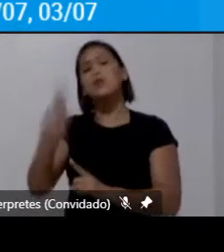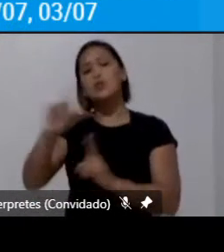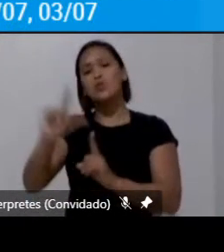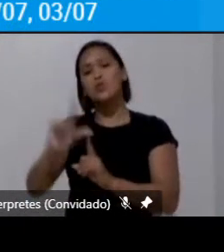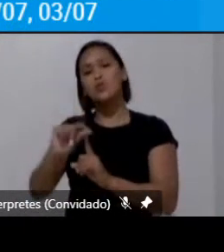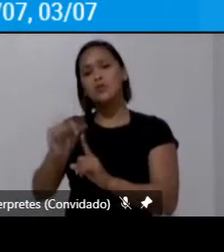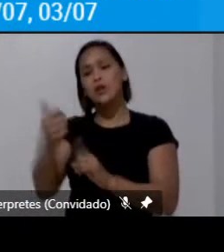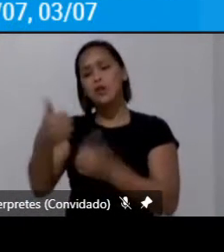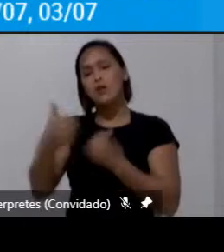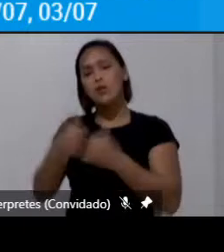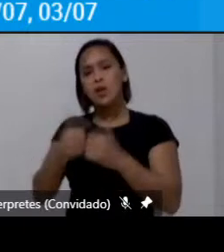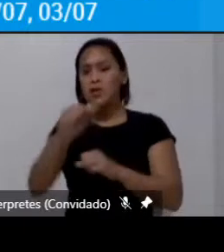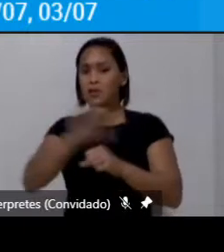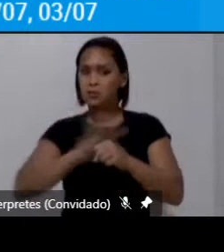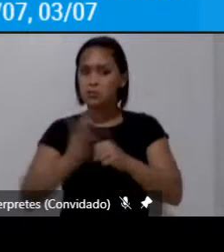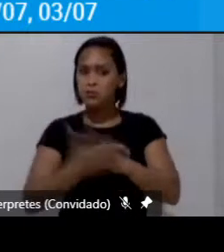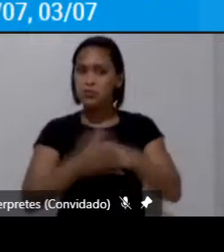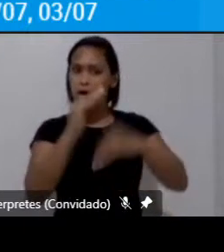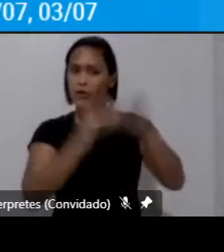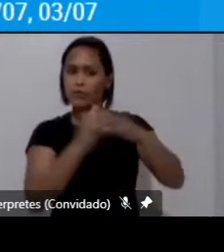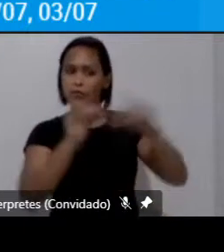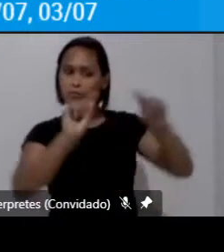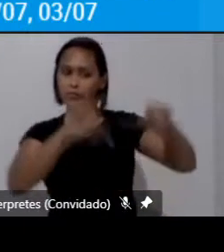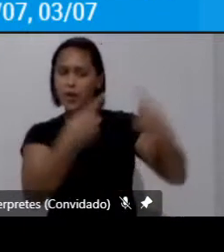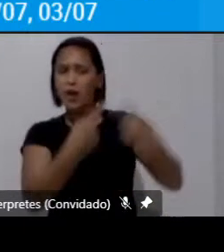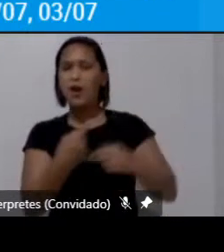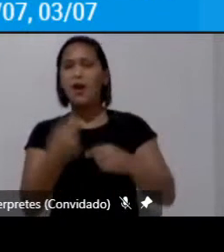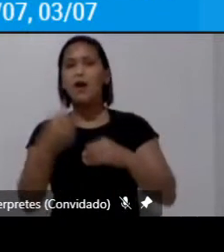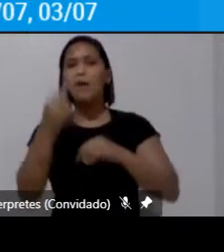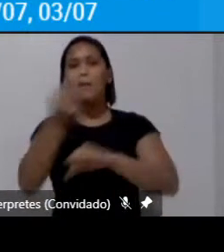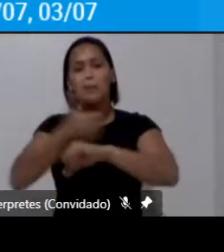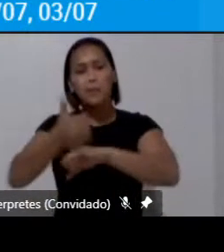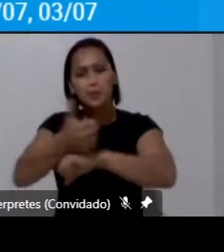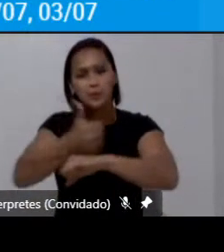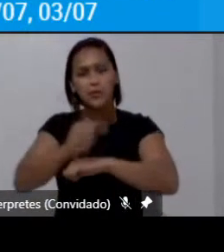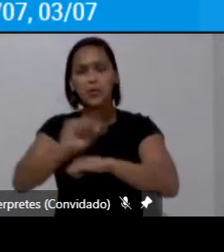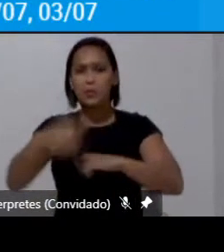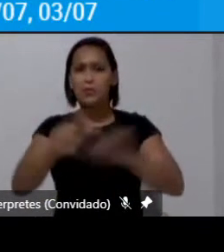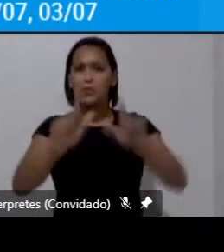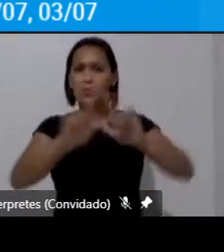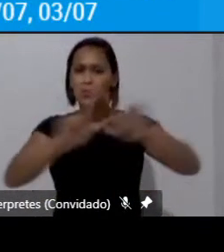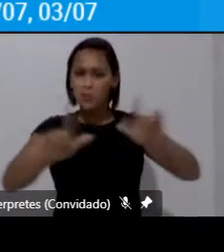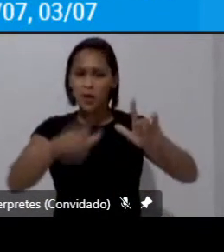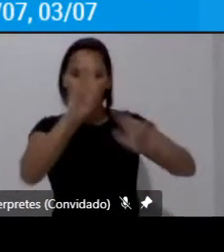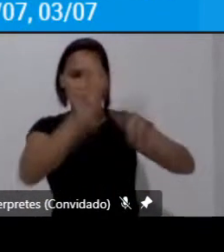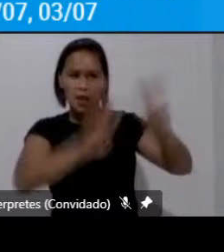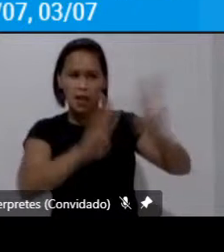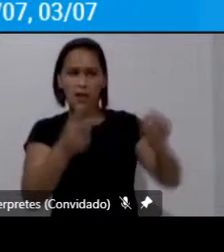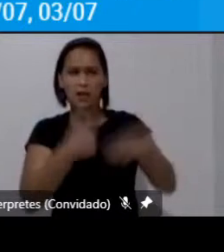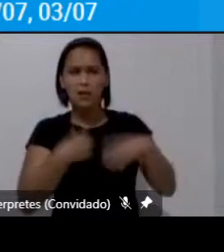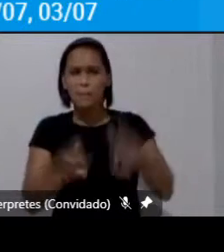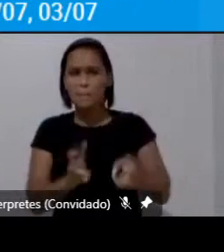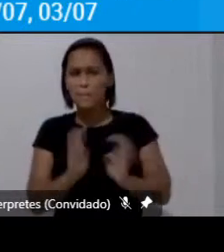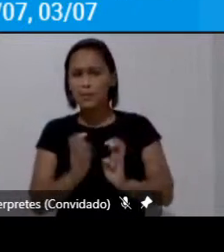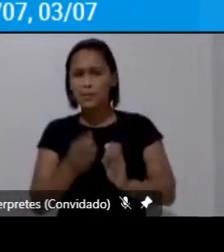ameaça ao profissional no próximo slide a gente percebe